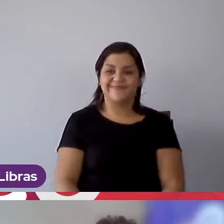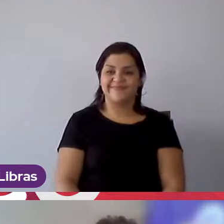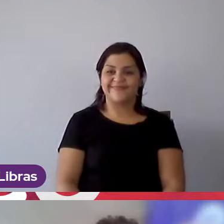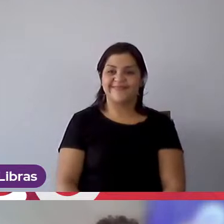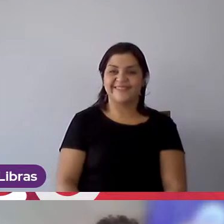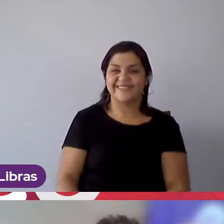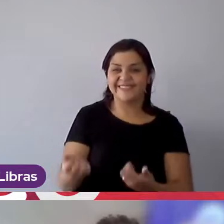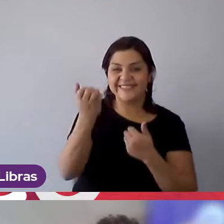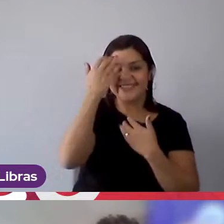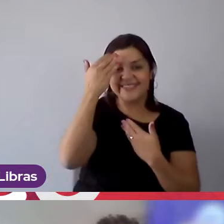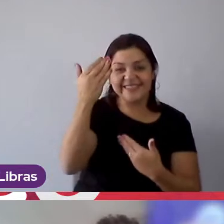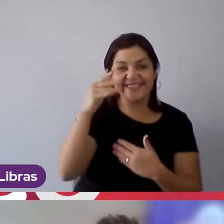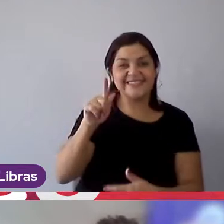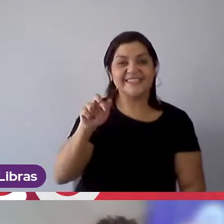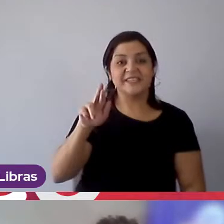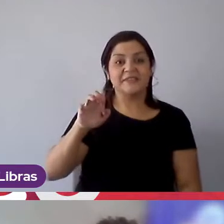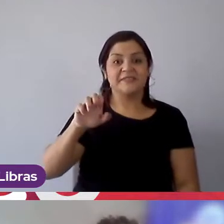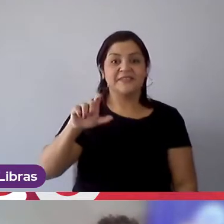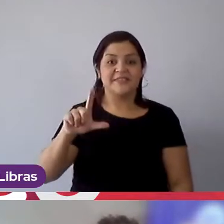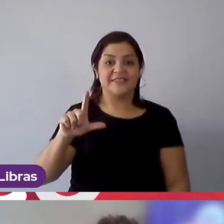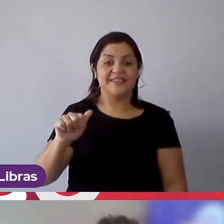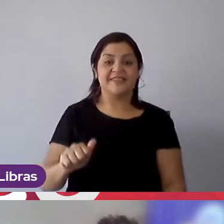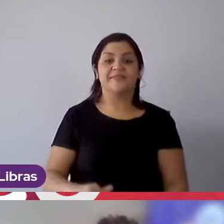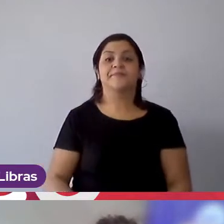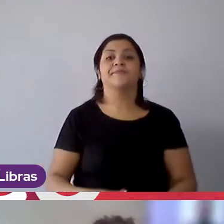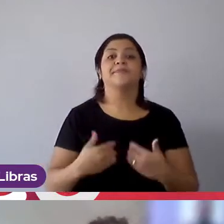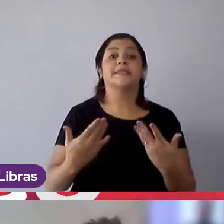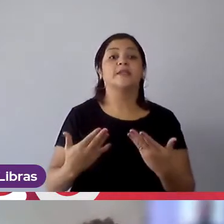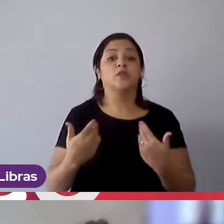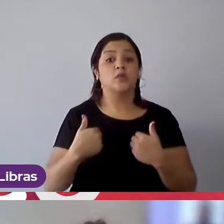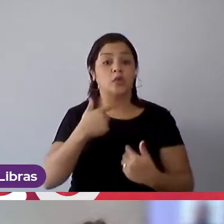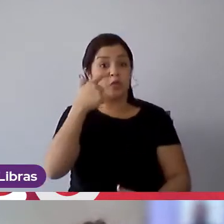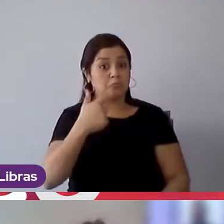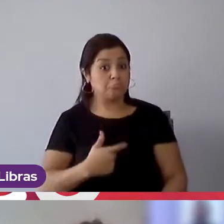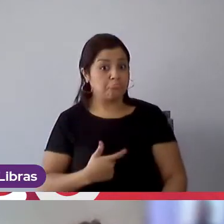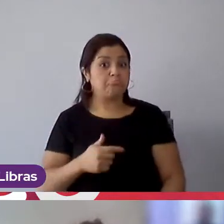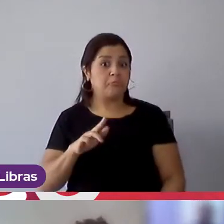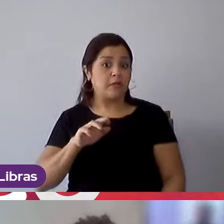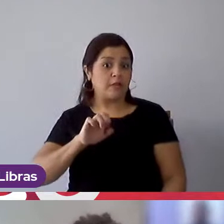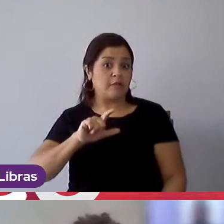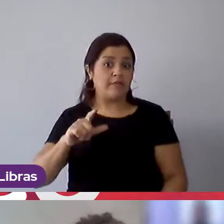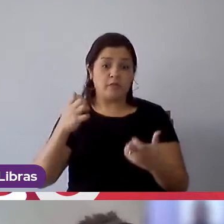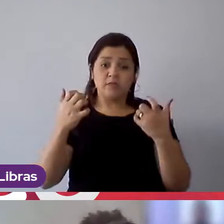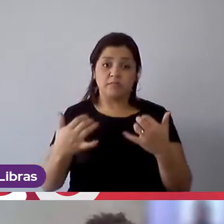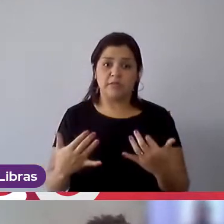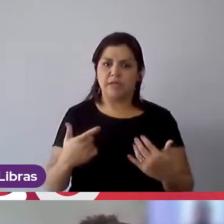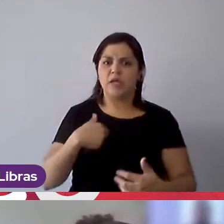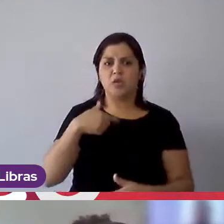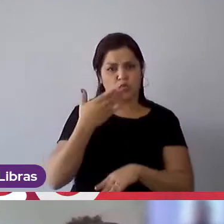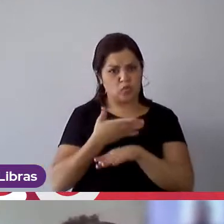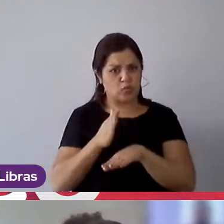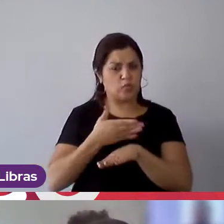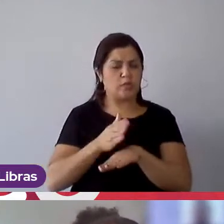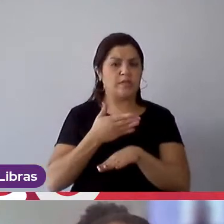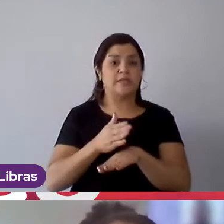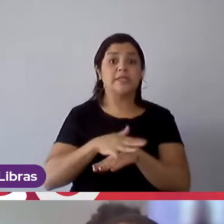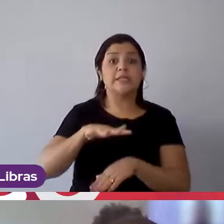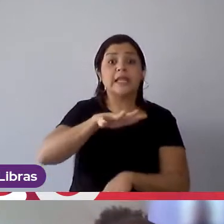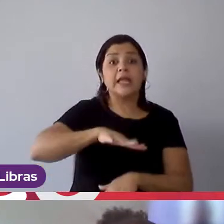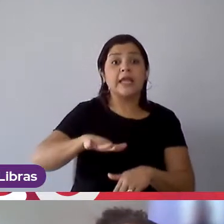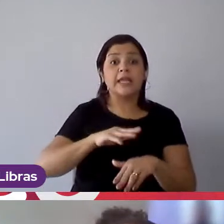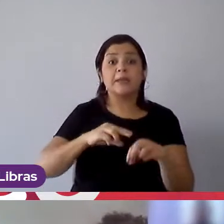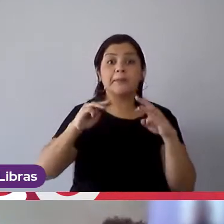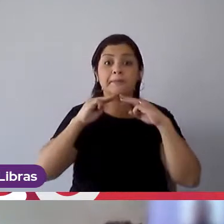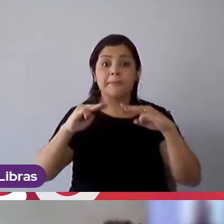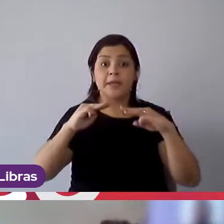Obrigado, Gabi. Obrigado mesmo. Bom, pessoal, eu sou o Rafael, como já dito. Eu sou estagiário de marketing em